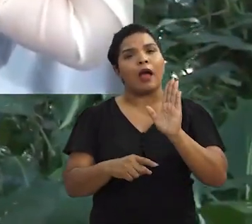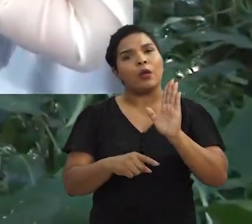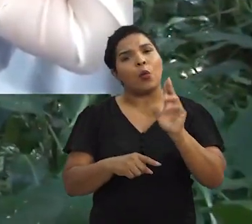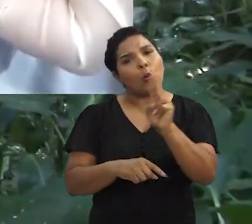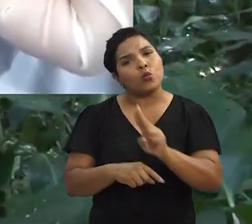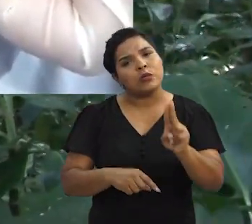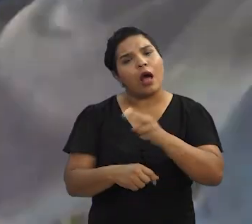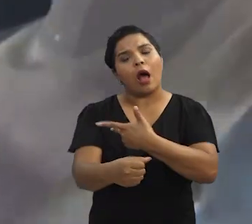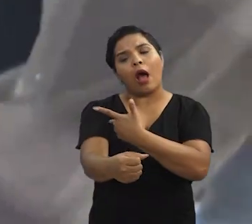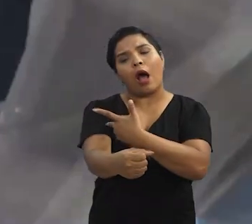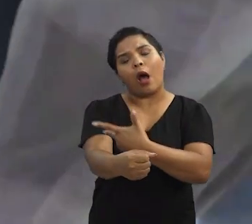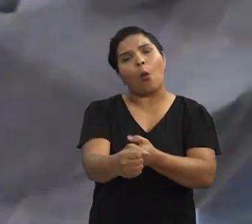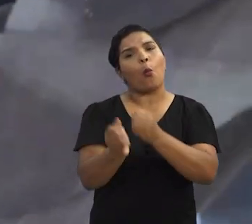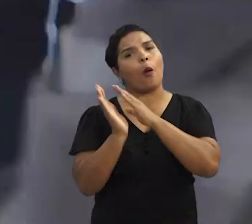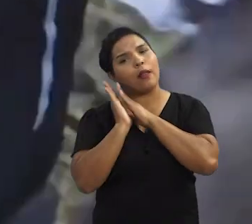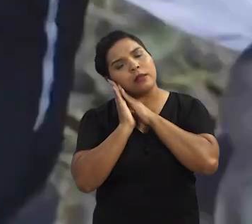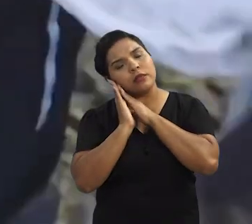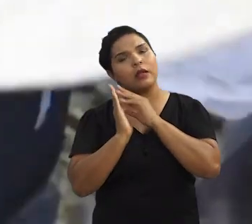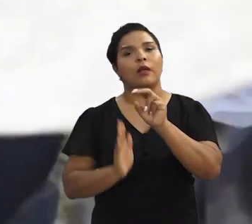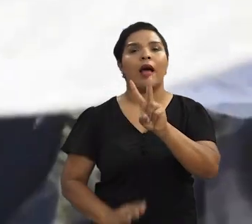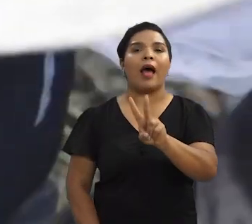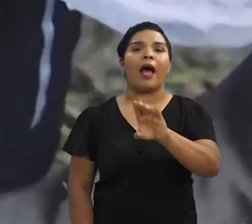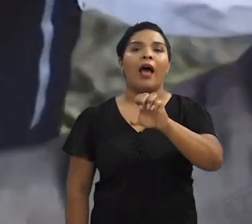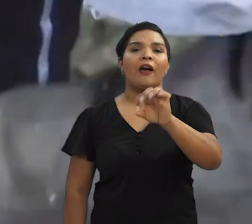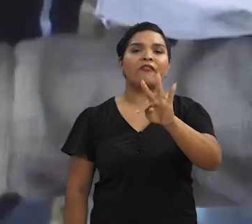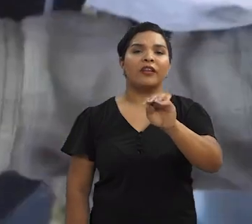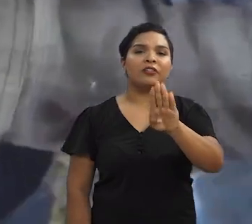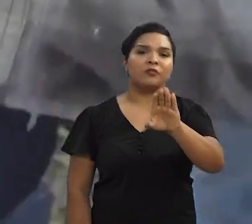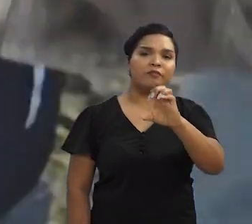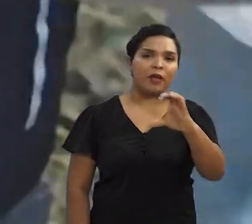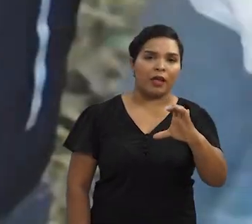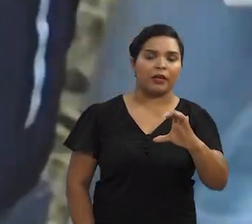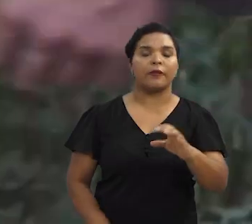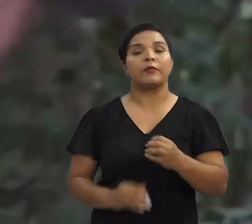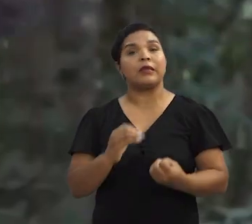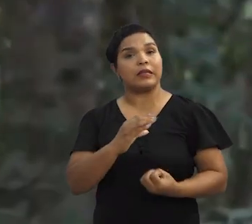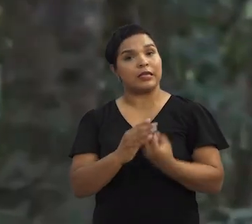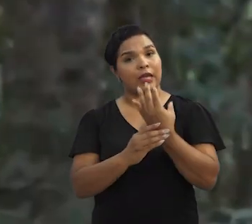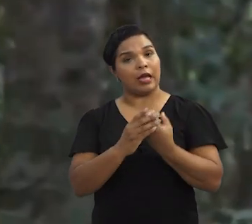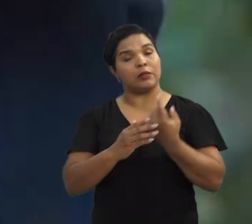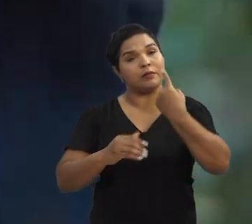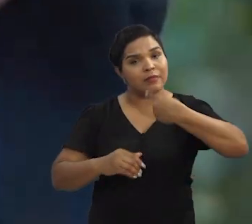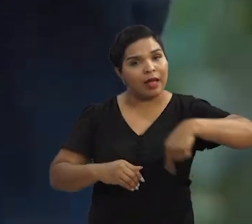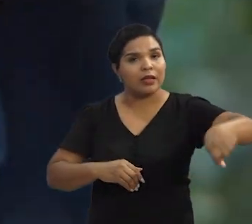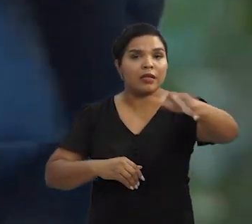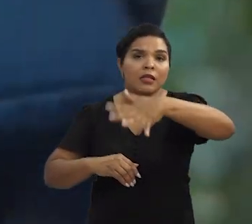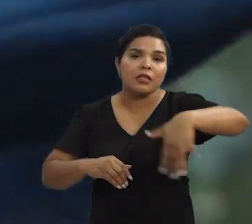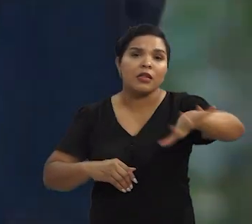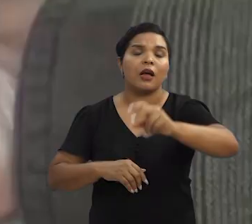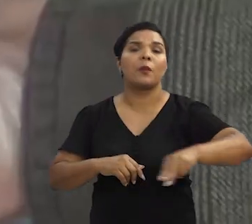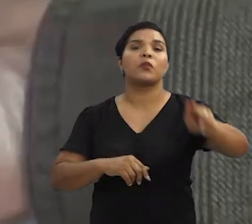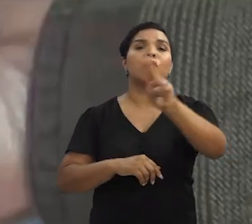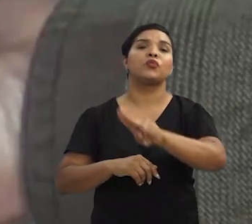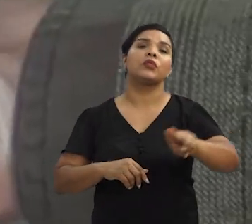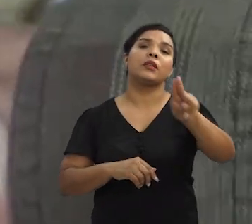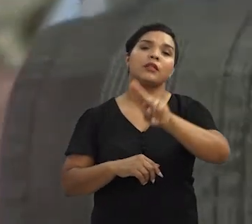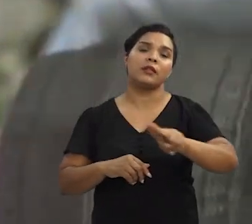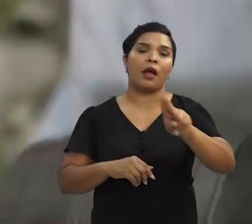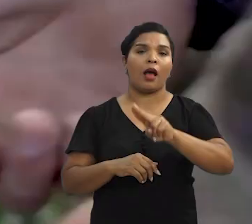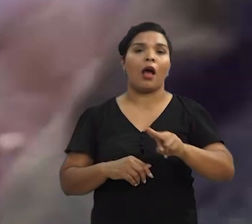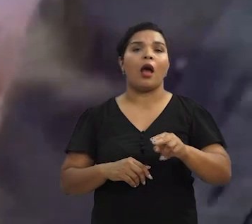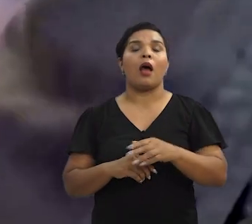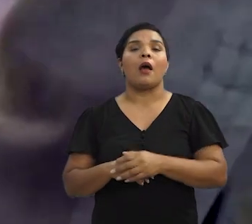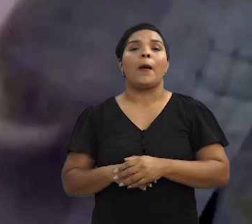algum anestésico. Bom, então a VetBag foi criada justamente por uma necessidade de ir para campo e fazer, utilizar esse